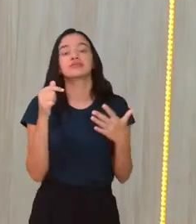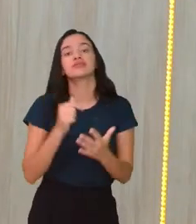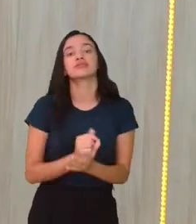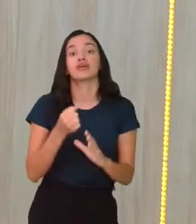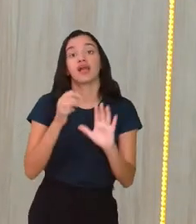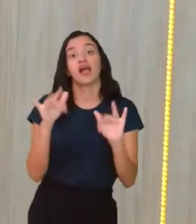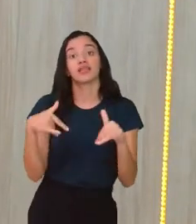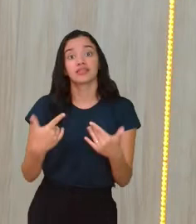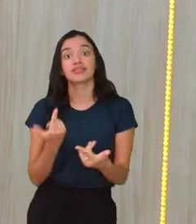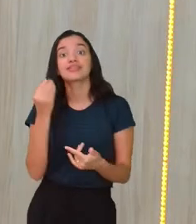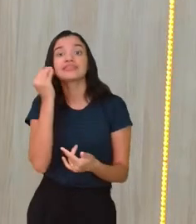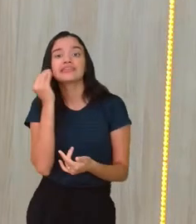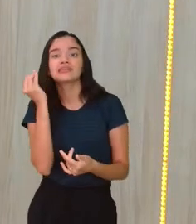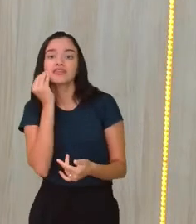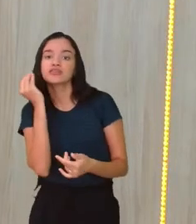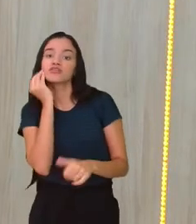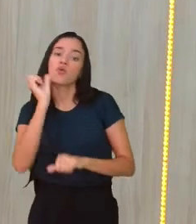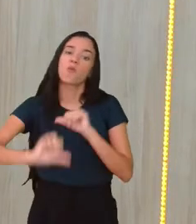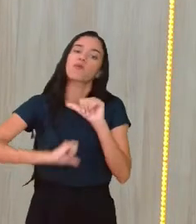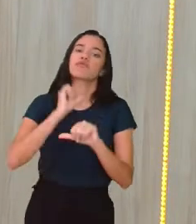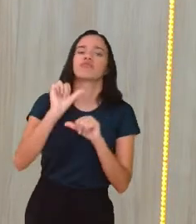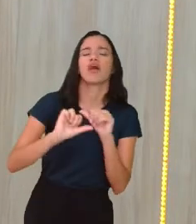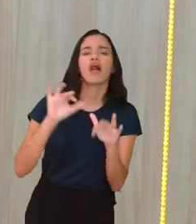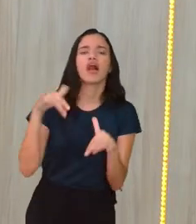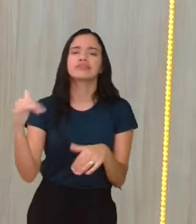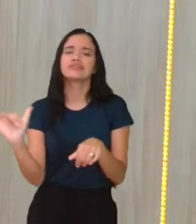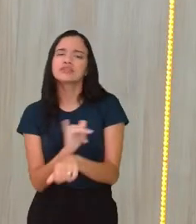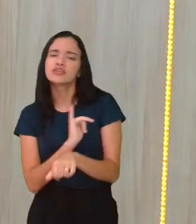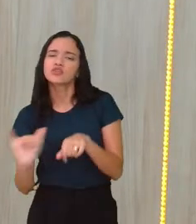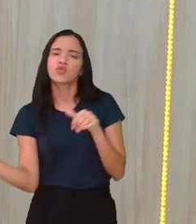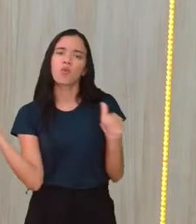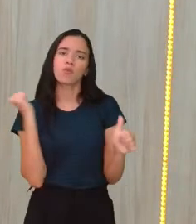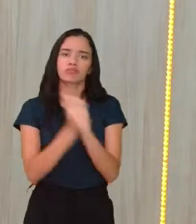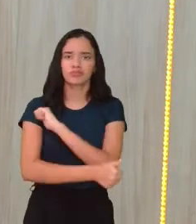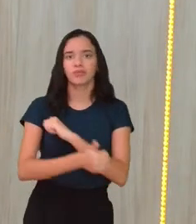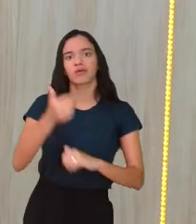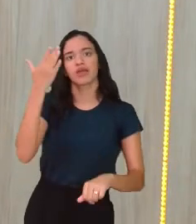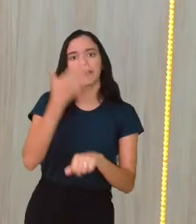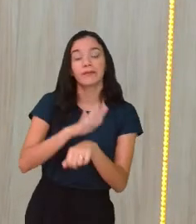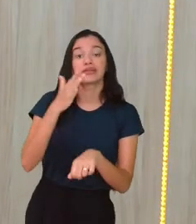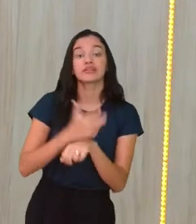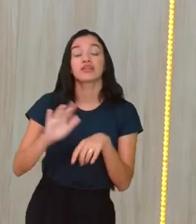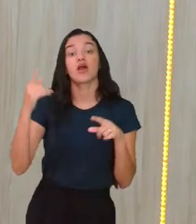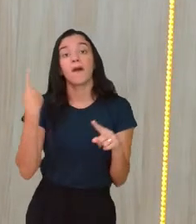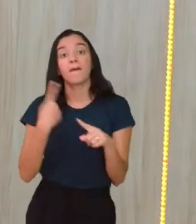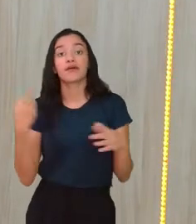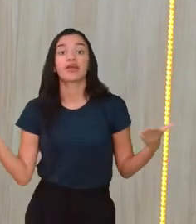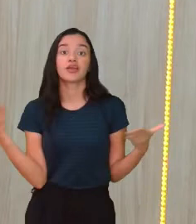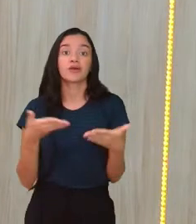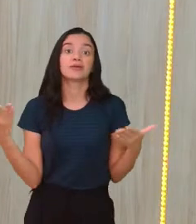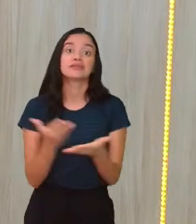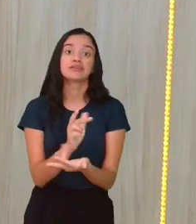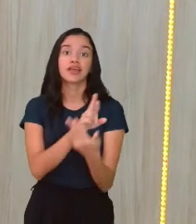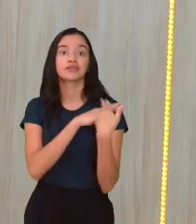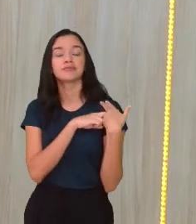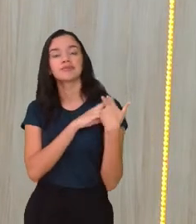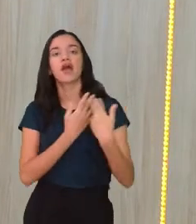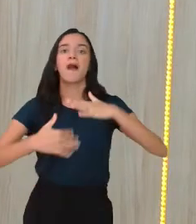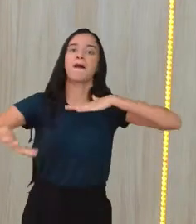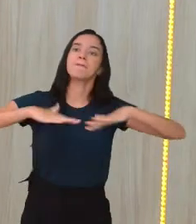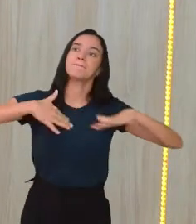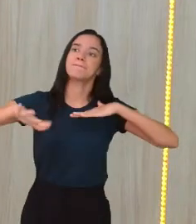tentando renovar aí a forma com que o esporte é praticado. Até porque, hoje em dia, o esporte é responsável por